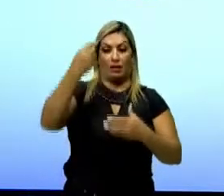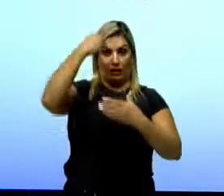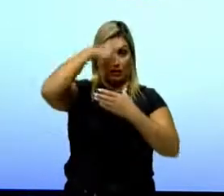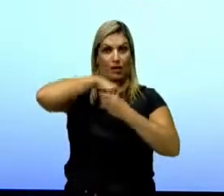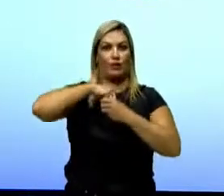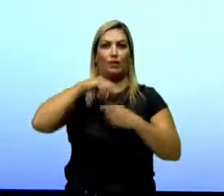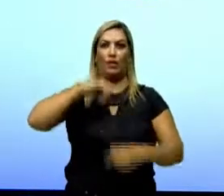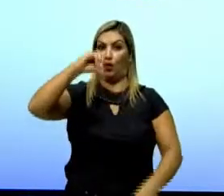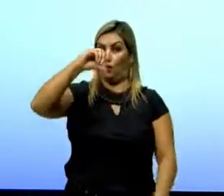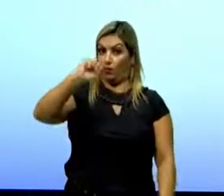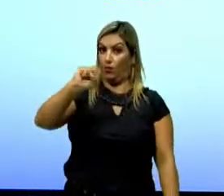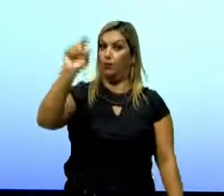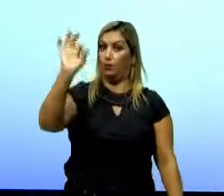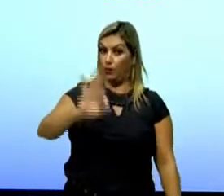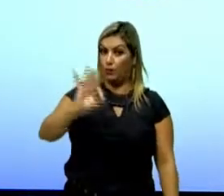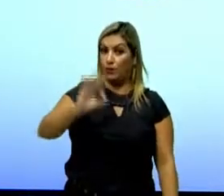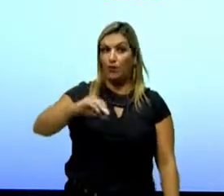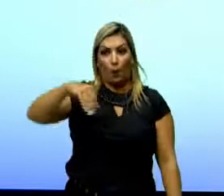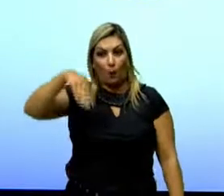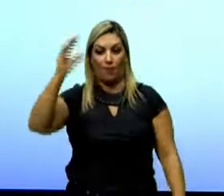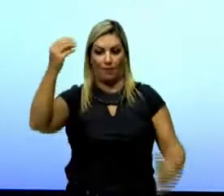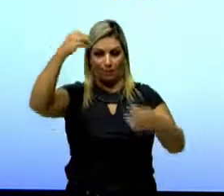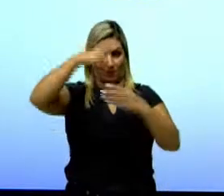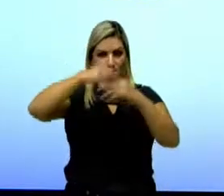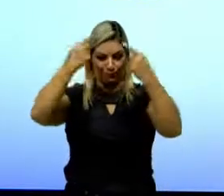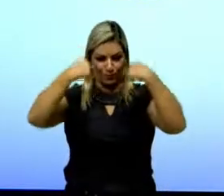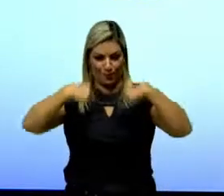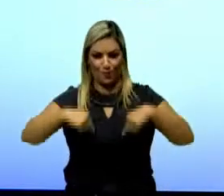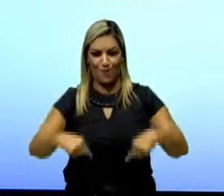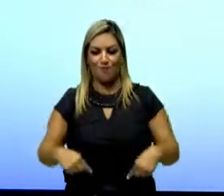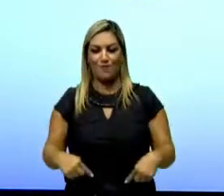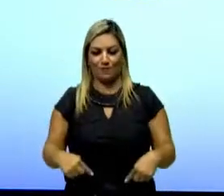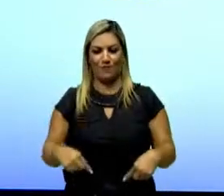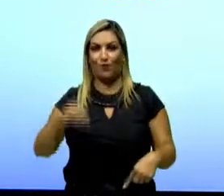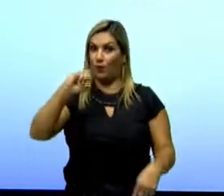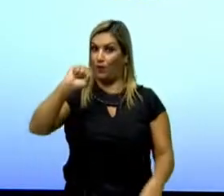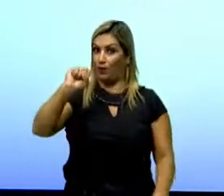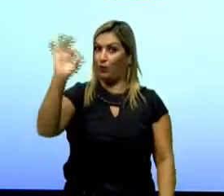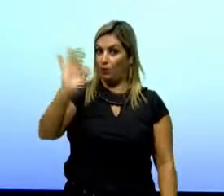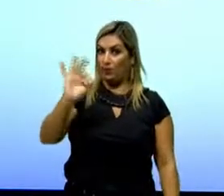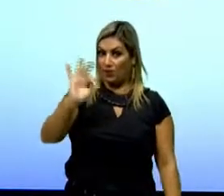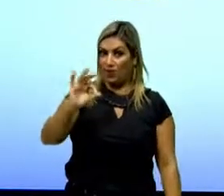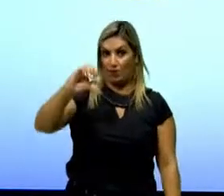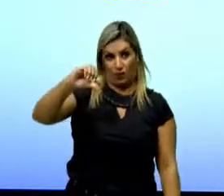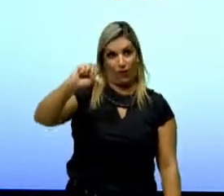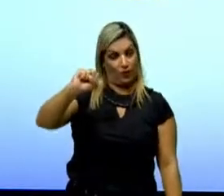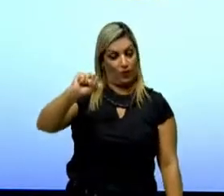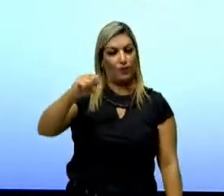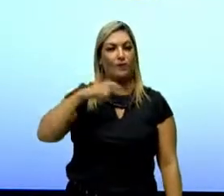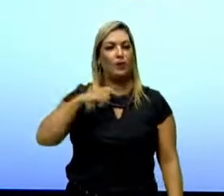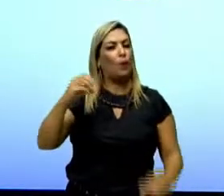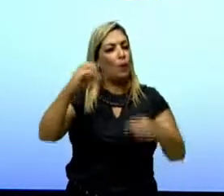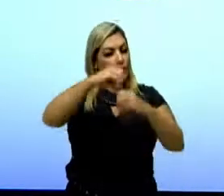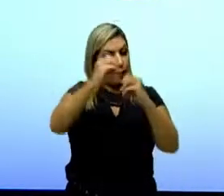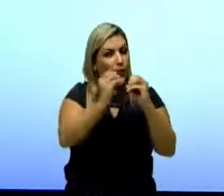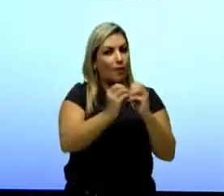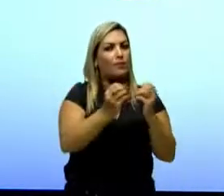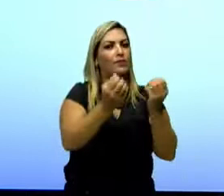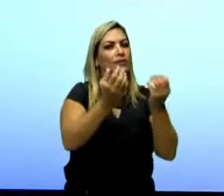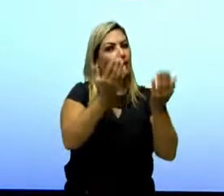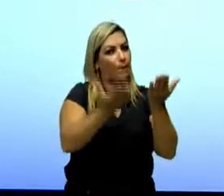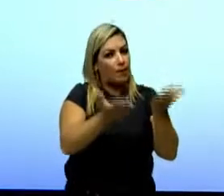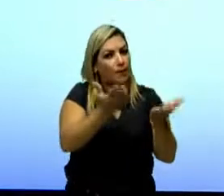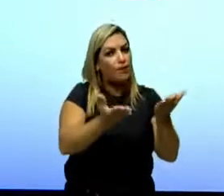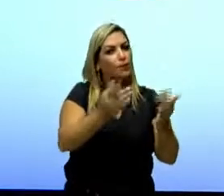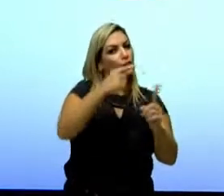até 98% ou mais de água em seu corpo. Sua molécula apresenta cargas, como eu já apresentei